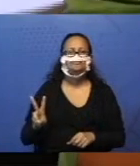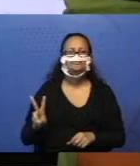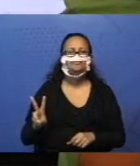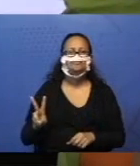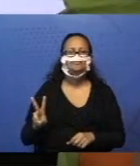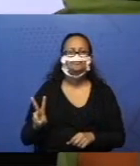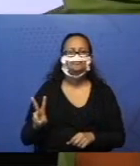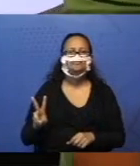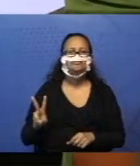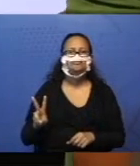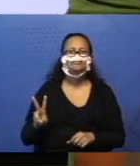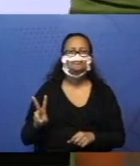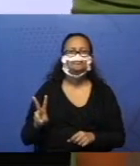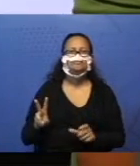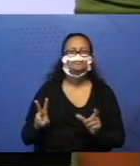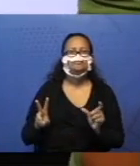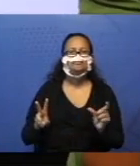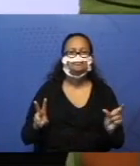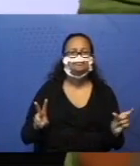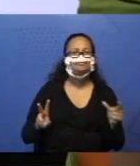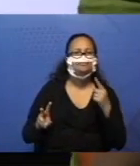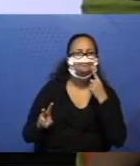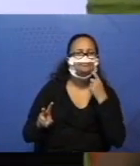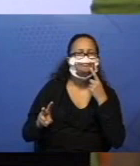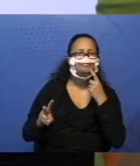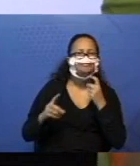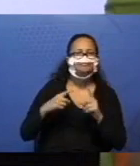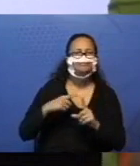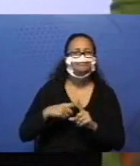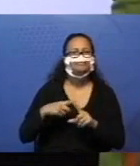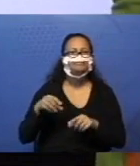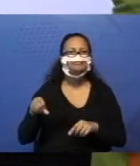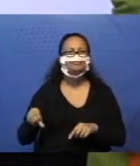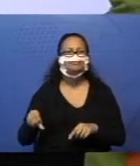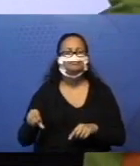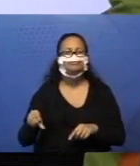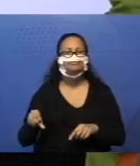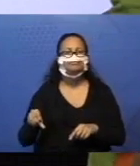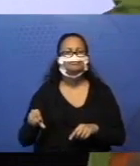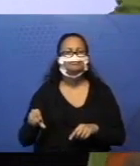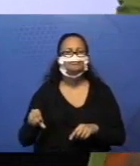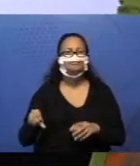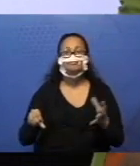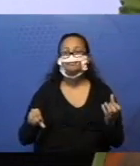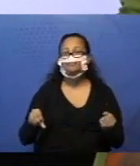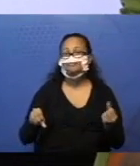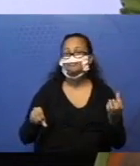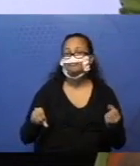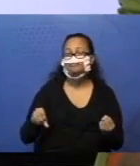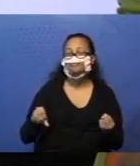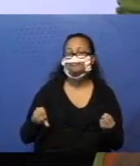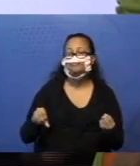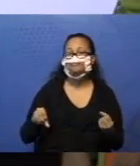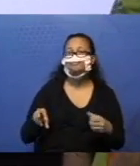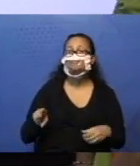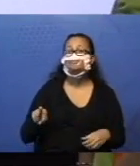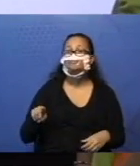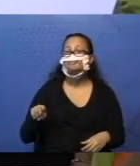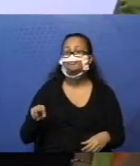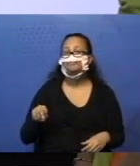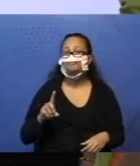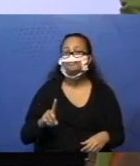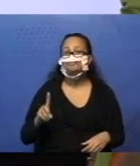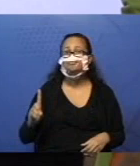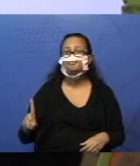são os quadrinhos vermelhos. Mais 9, que são os quadrinhos brancos, é igual a